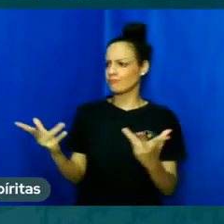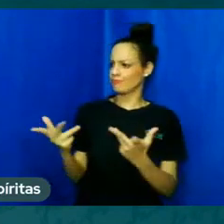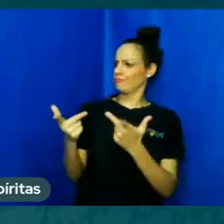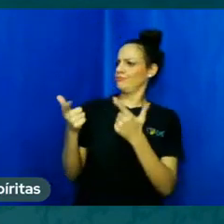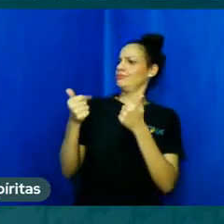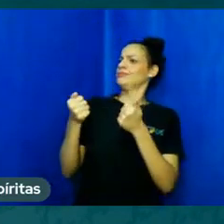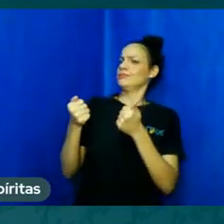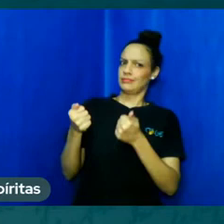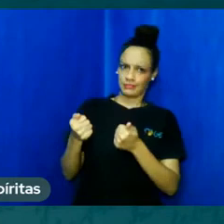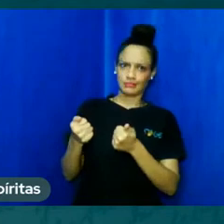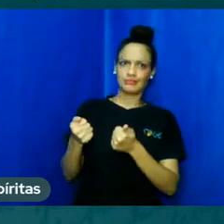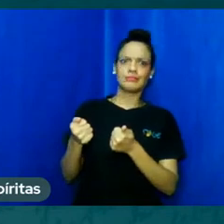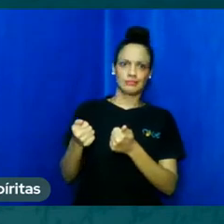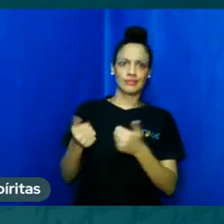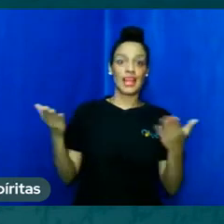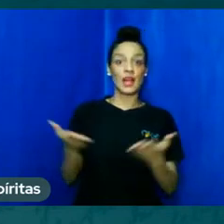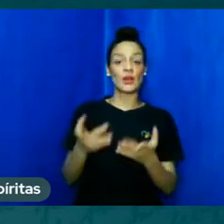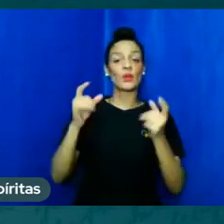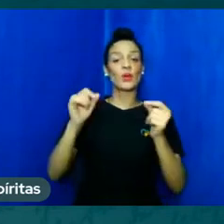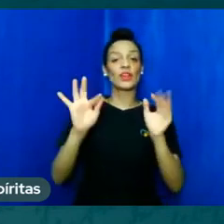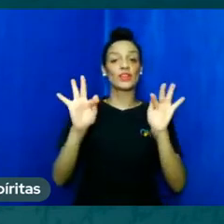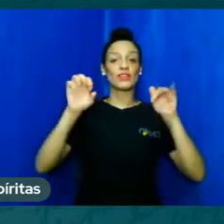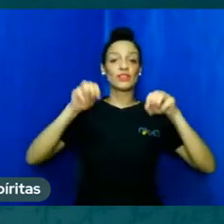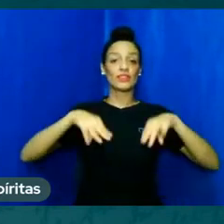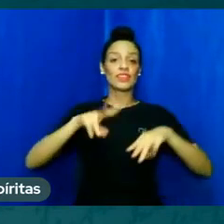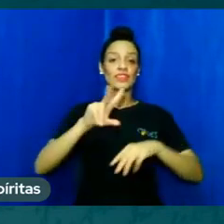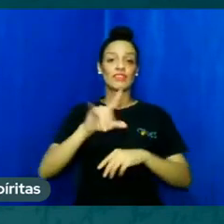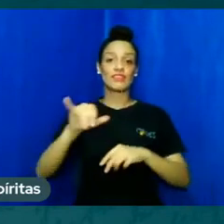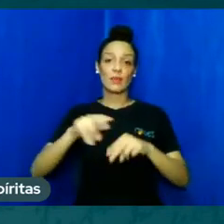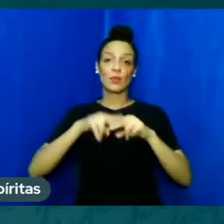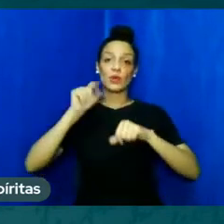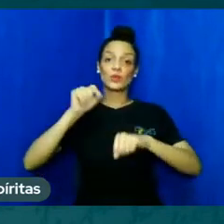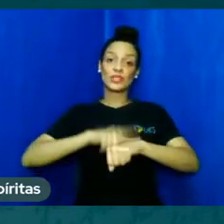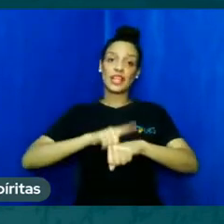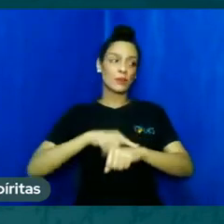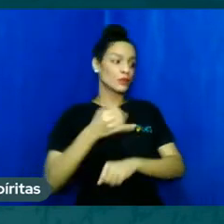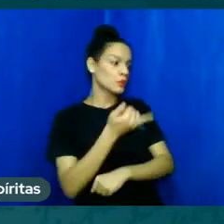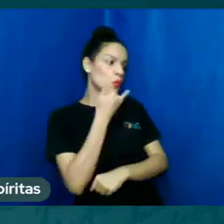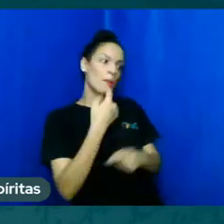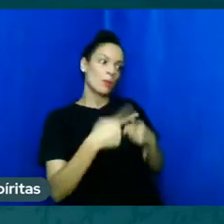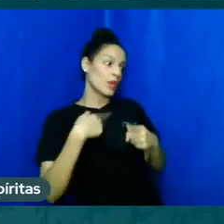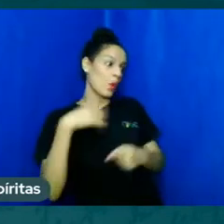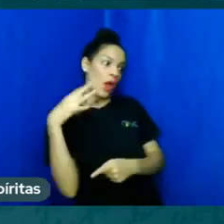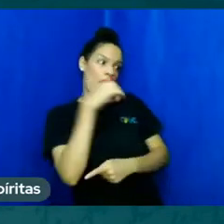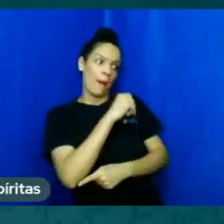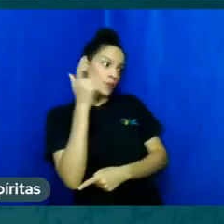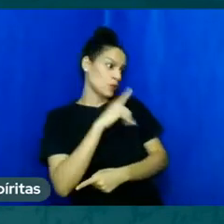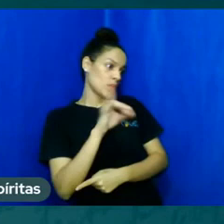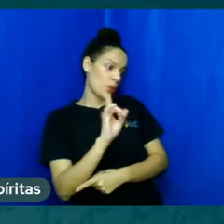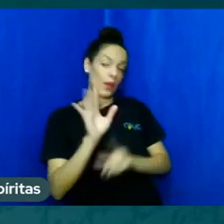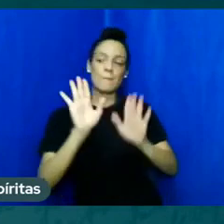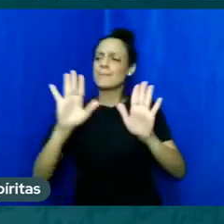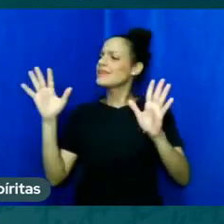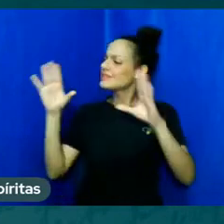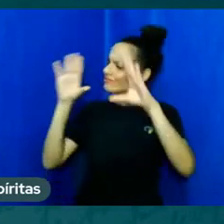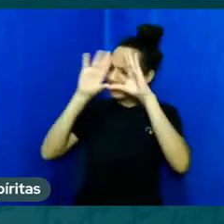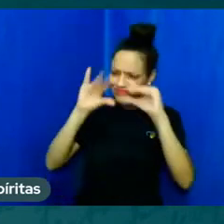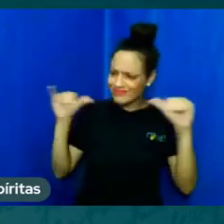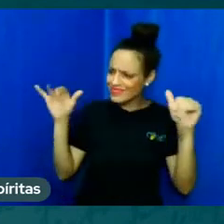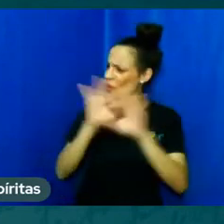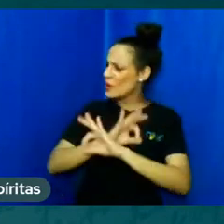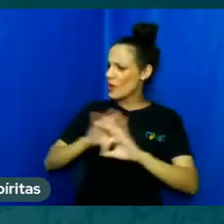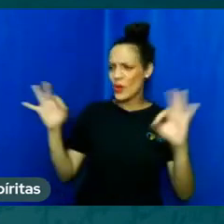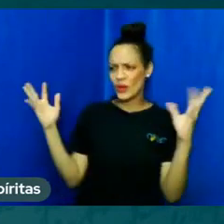encaminhar pro fechamento né Luco em função do tempo desculpa que não deu pra ser rapidinho tranquilo foi ótimo Simão maravilhoso